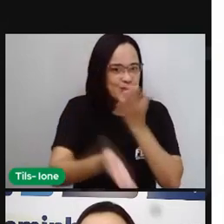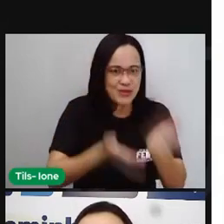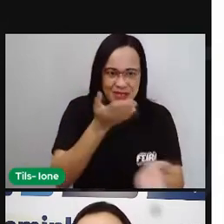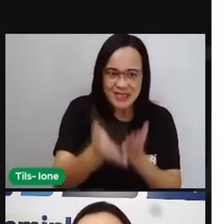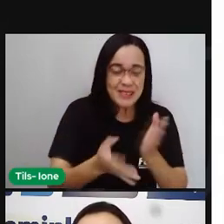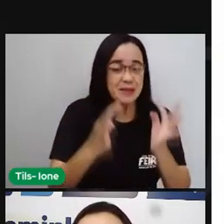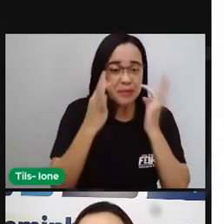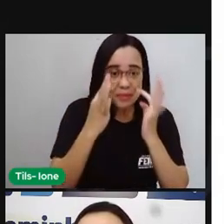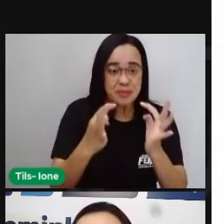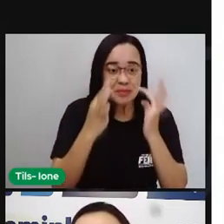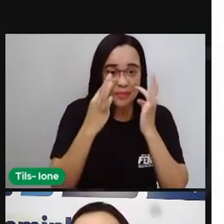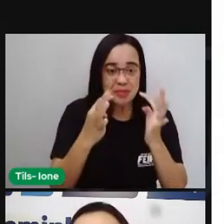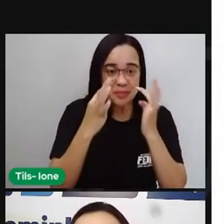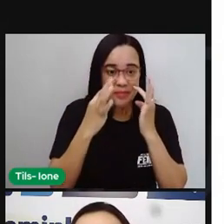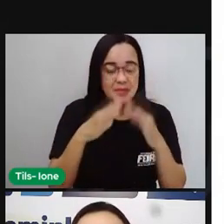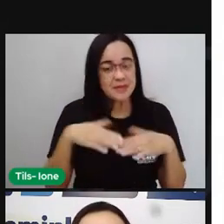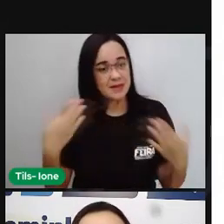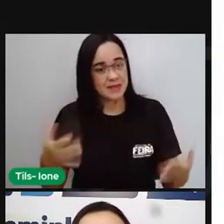também.